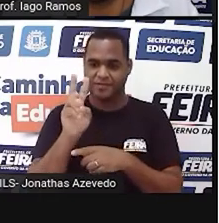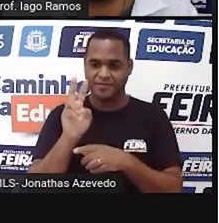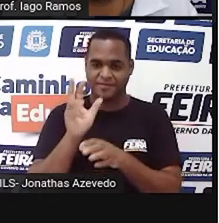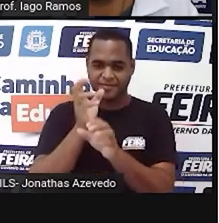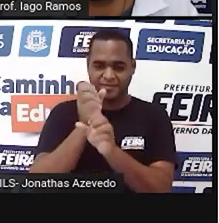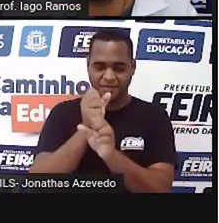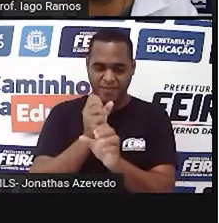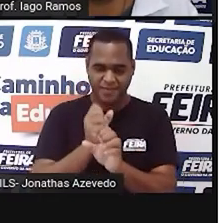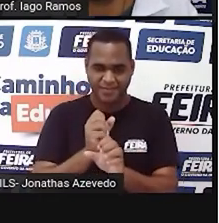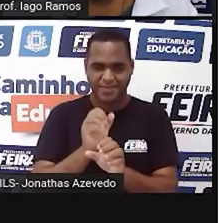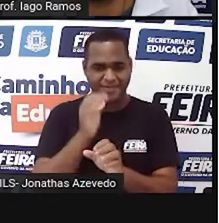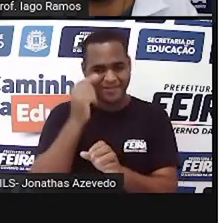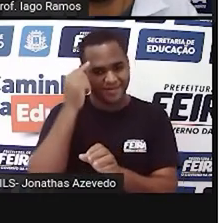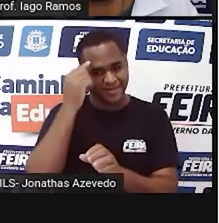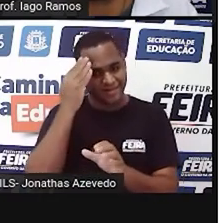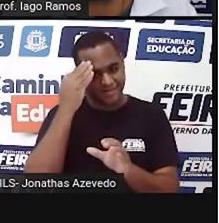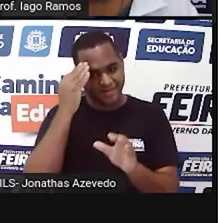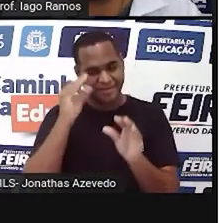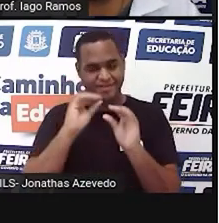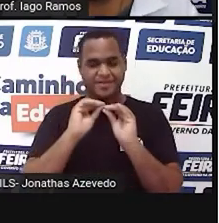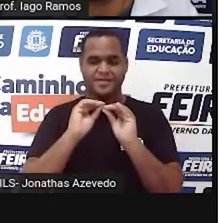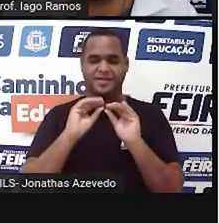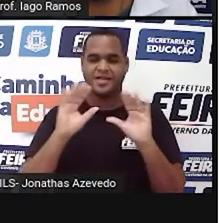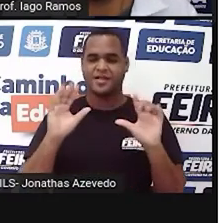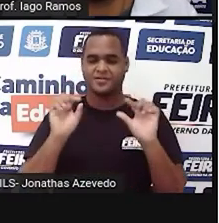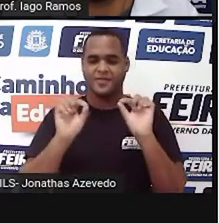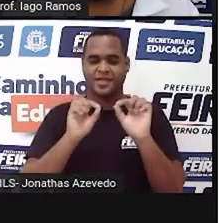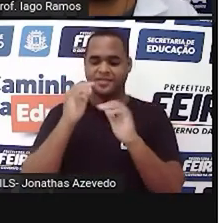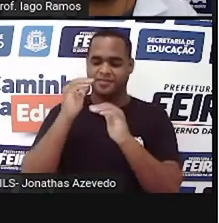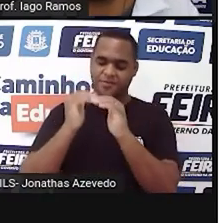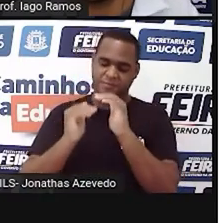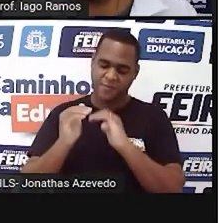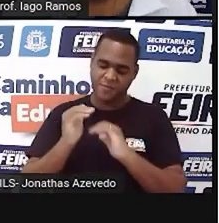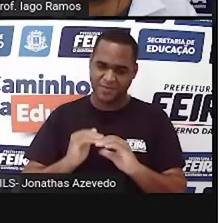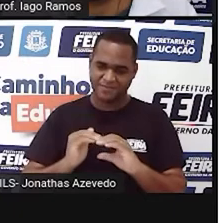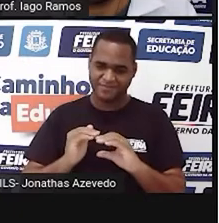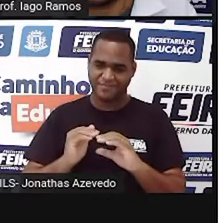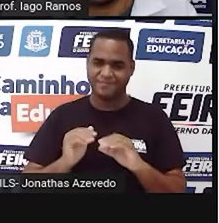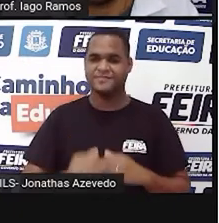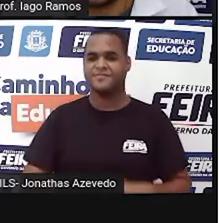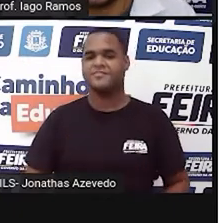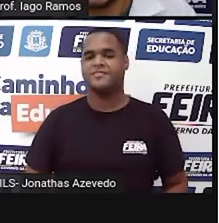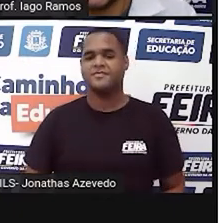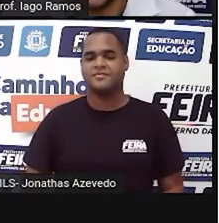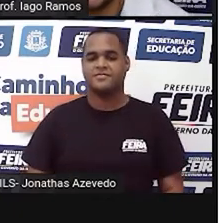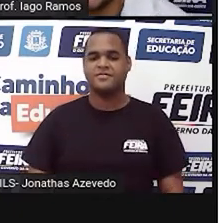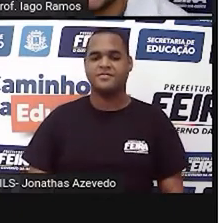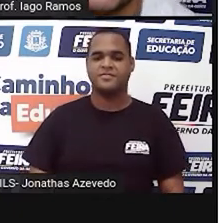e conseguir entender em que ordem está essa tabela.